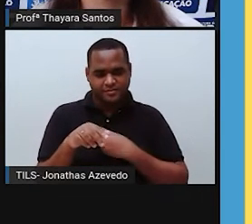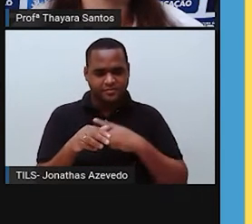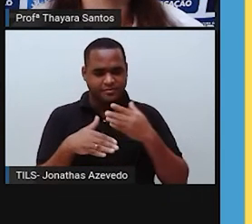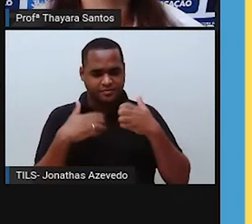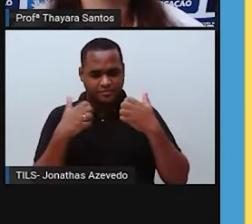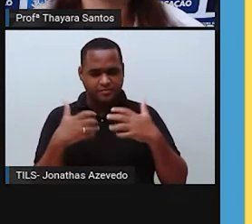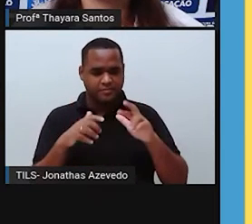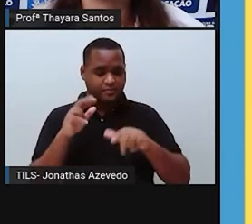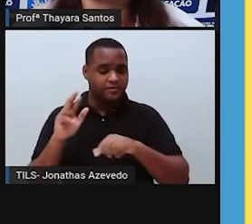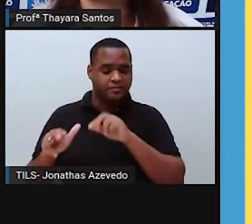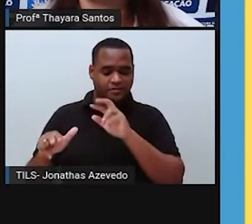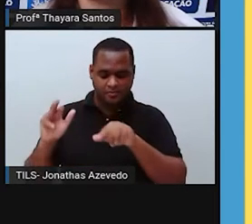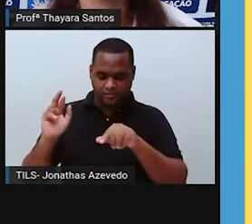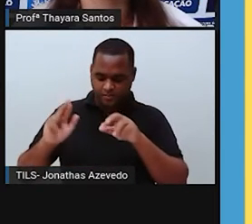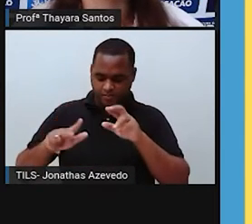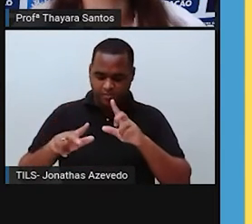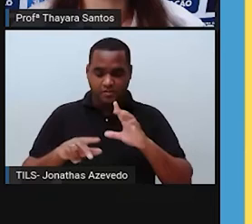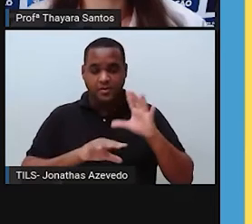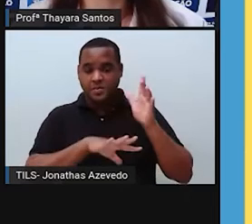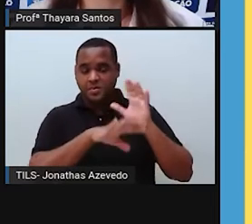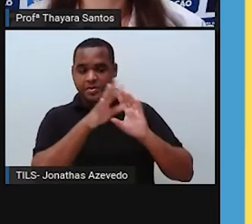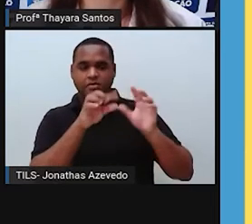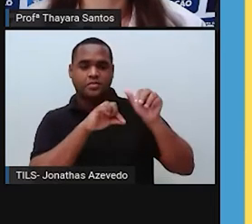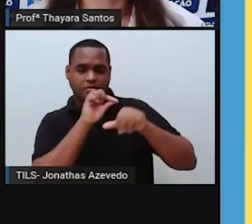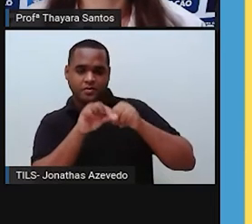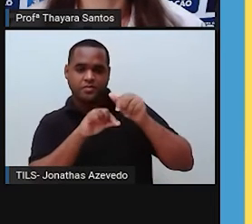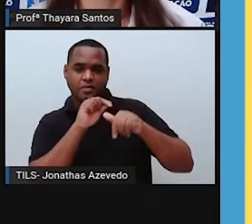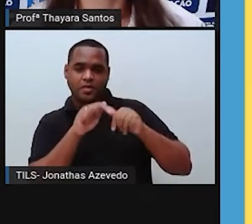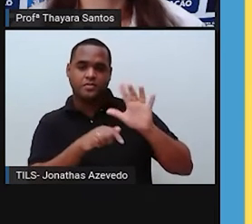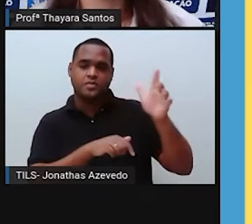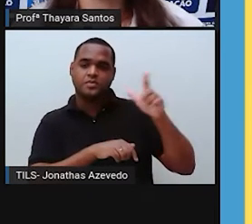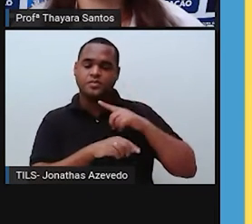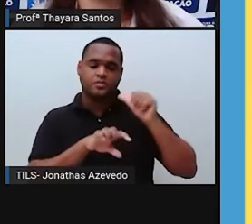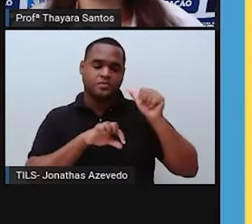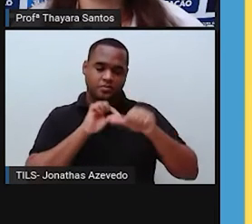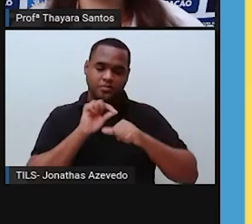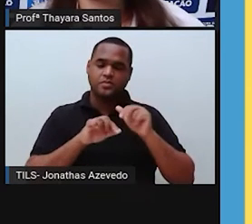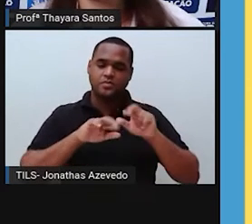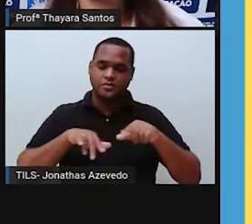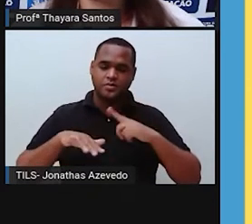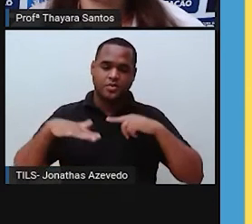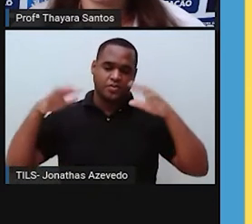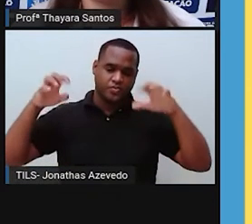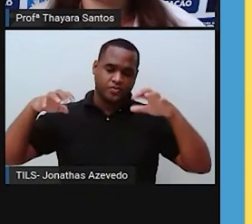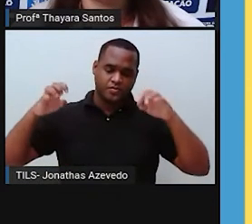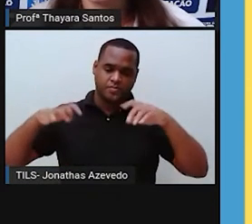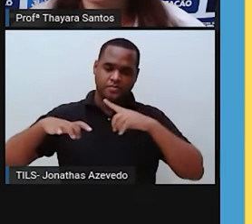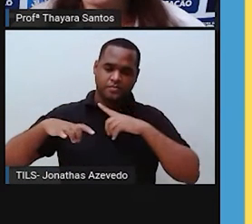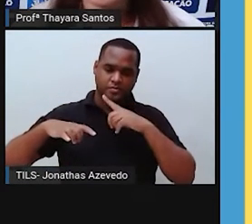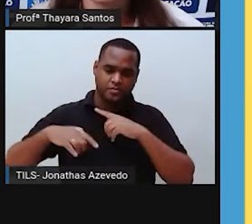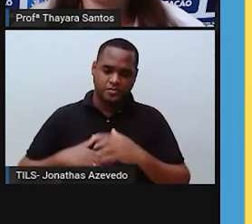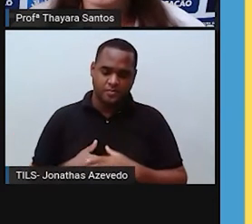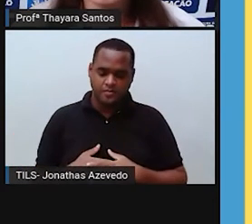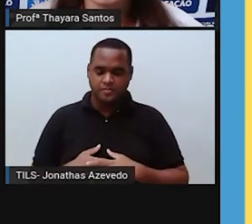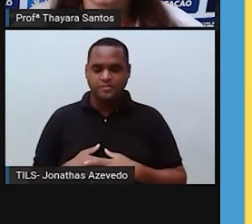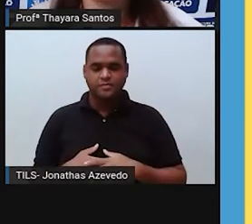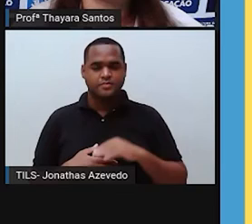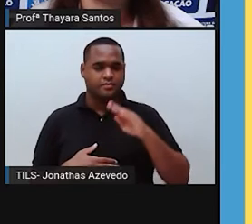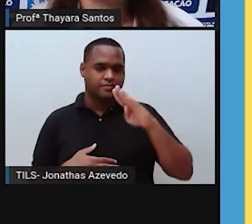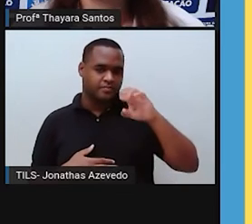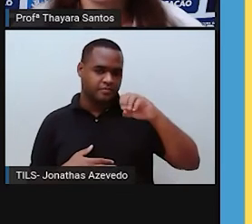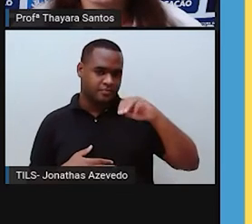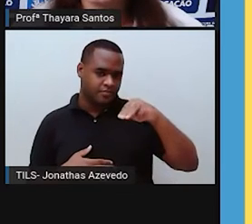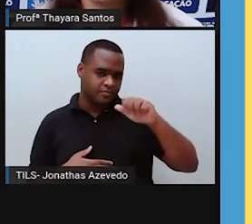muitas variações climáticas acontecendo, muitas mudanças climáticas que têm alterado esse regime de chuvas desse bioma e de vários